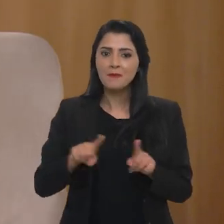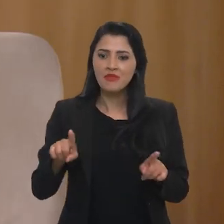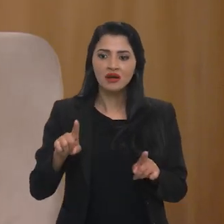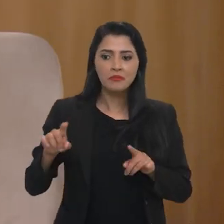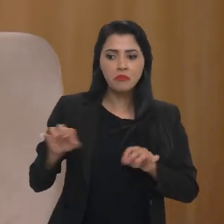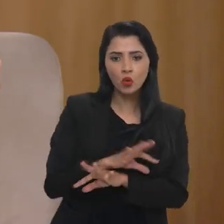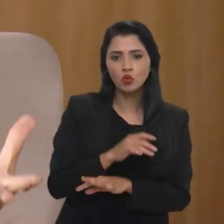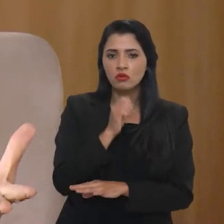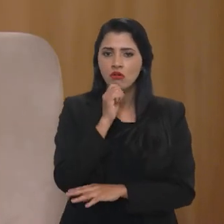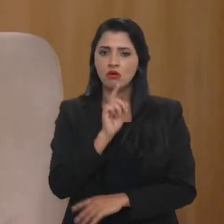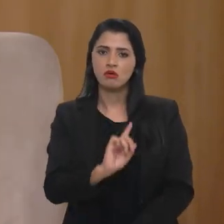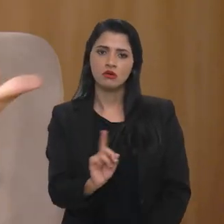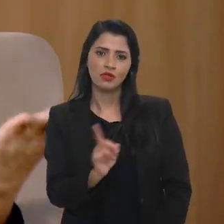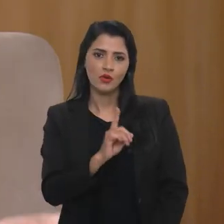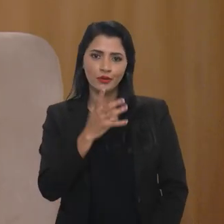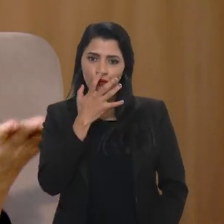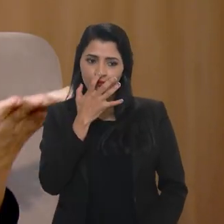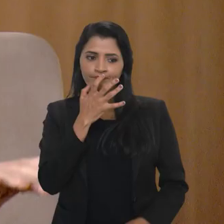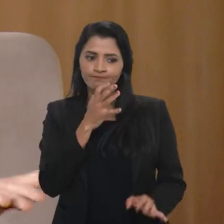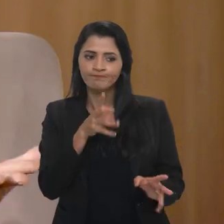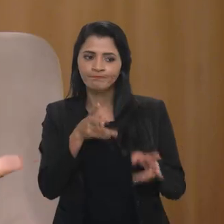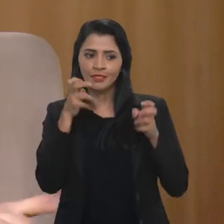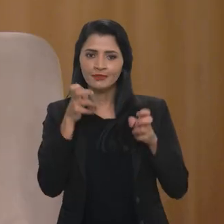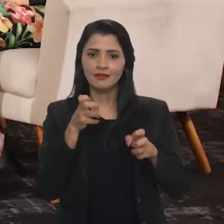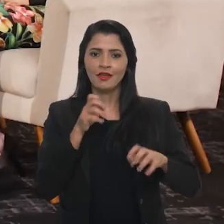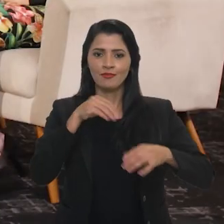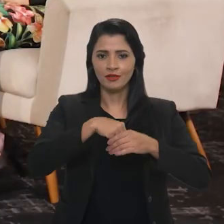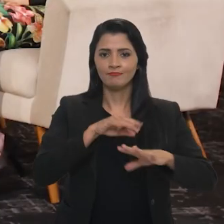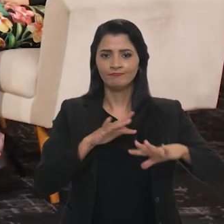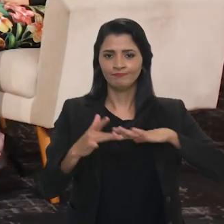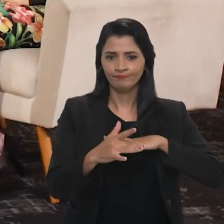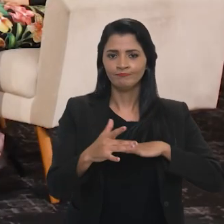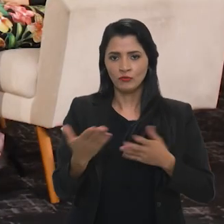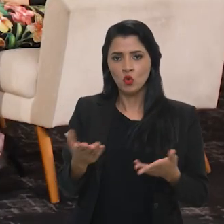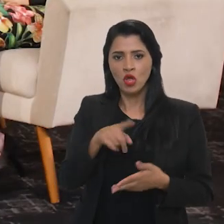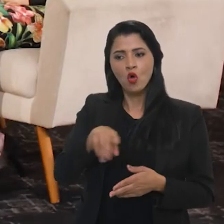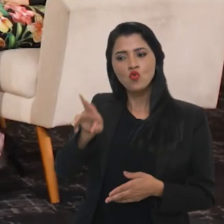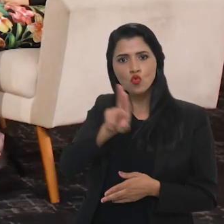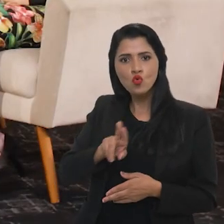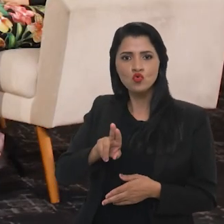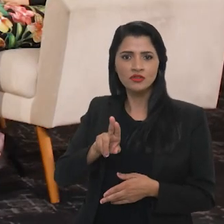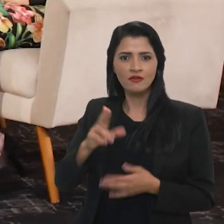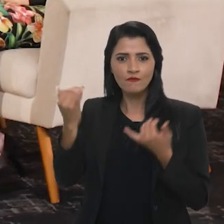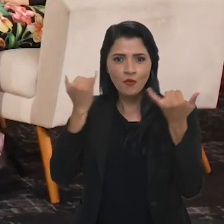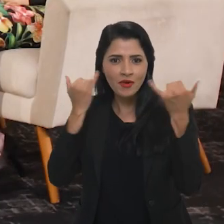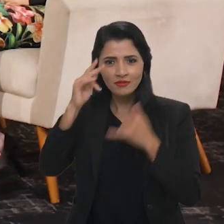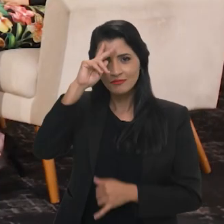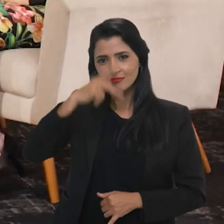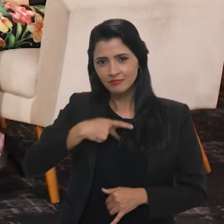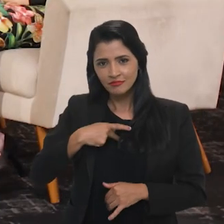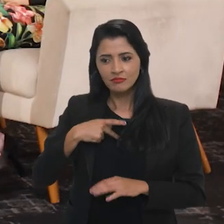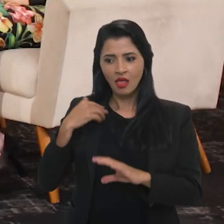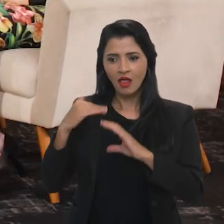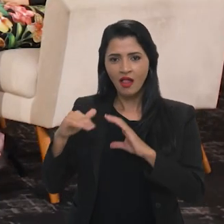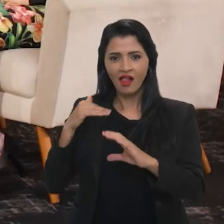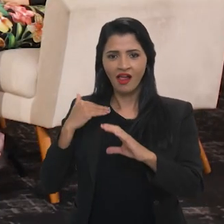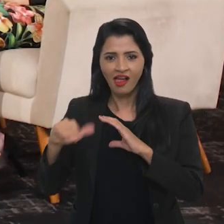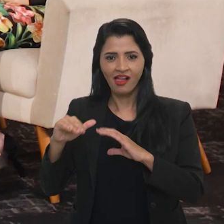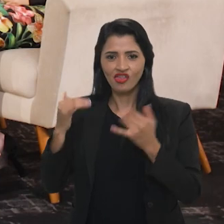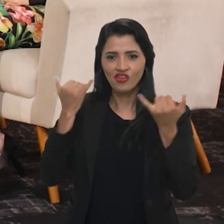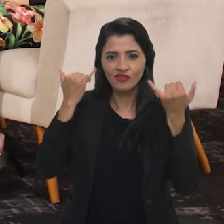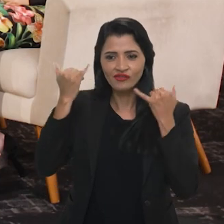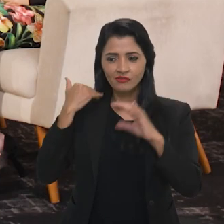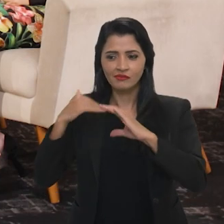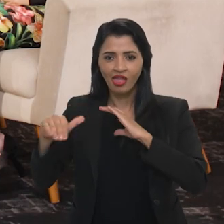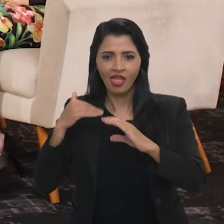não é uma questão absolutamente resolvida. E a gente vê pelas redes sociais, né? Hoje, elas usam os dados pessoais para entregar as notícias,